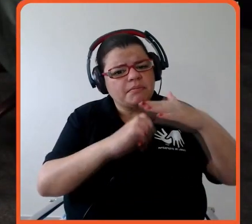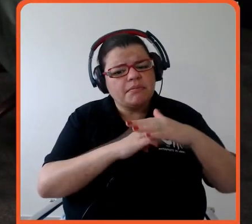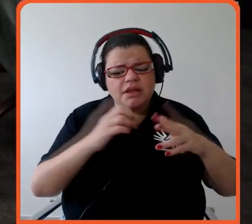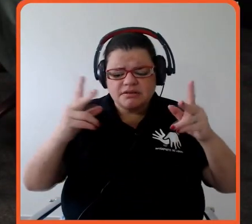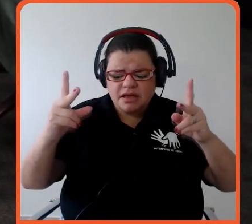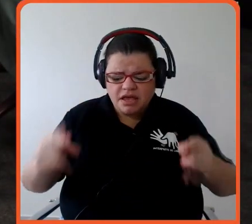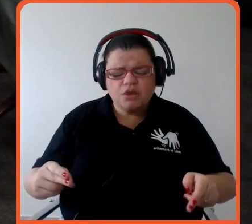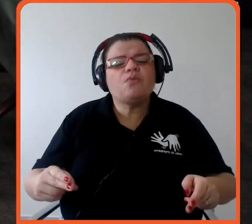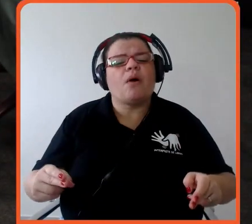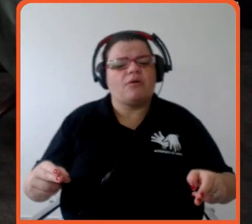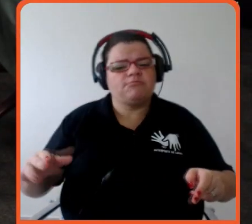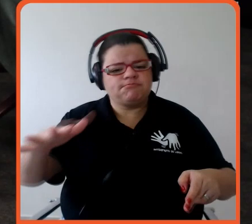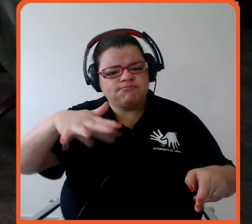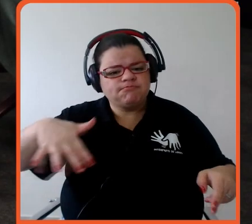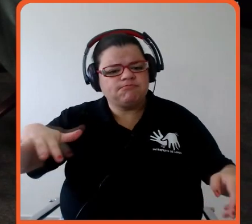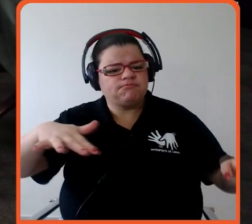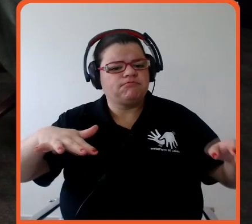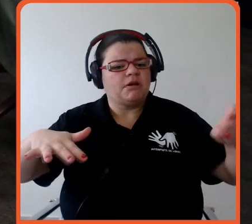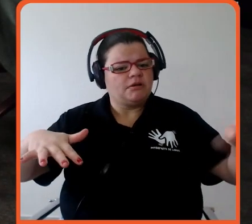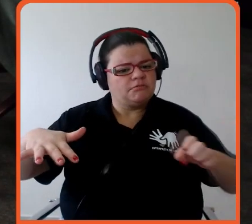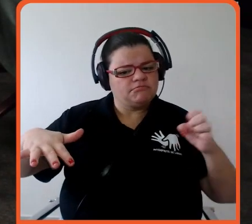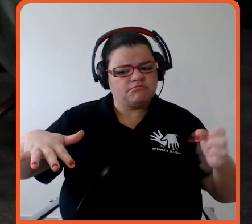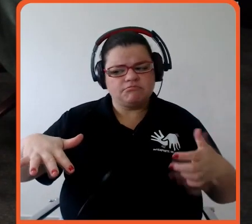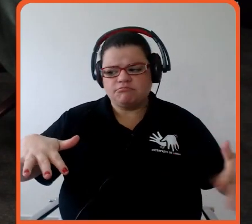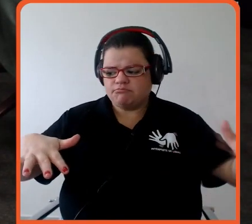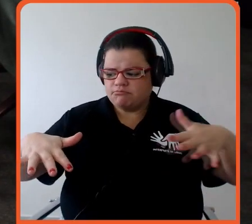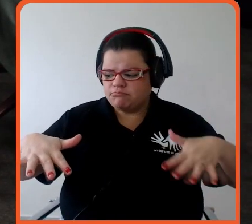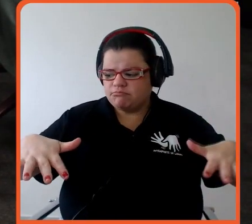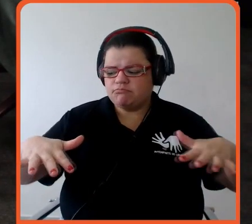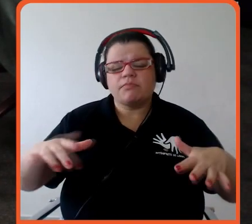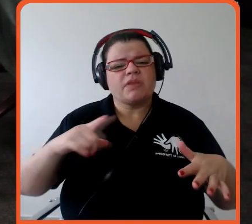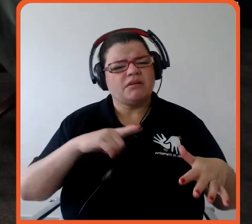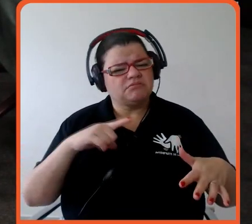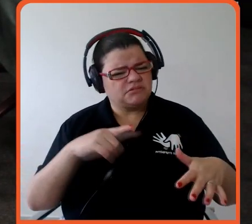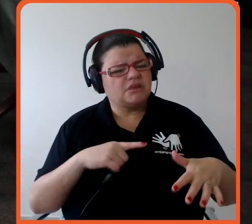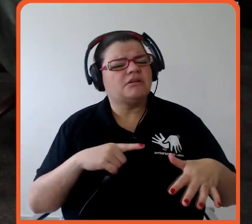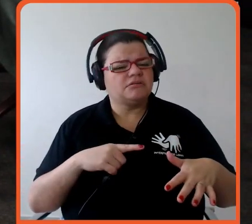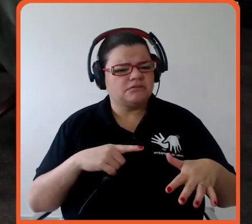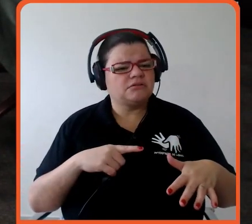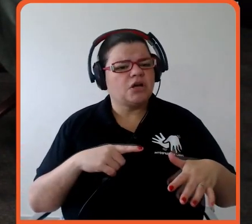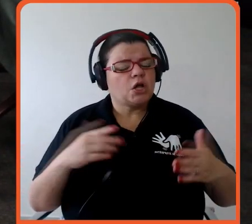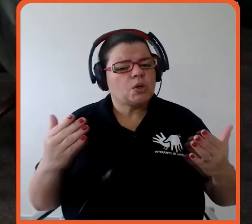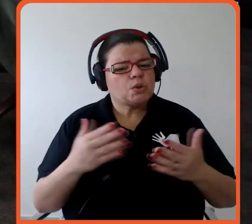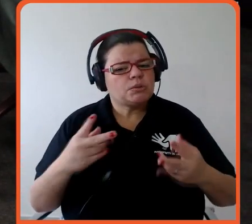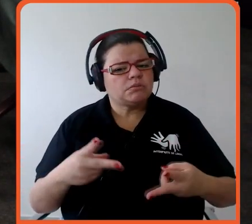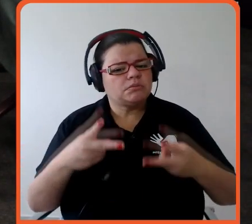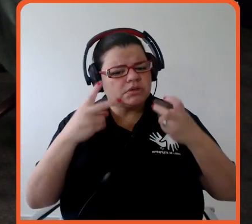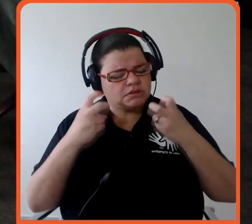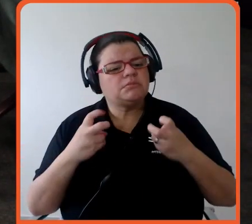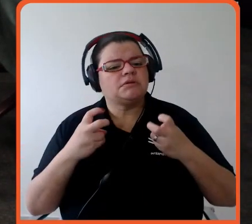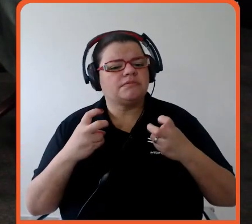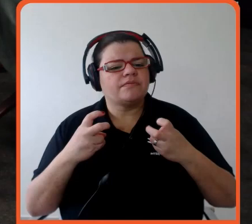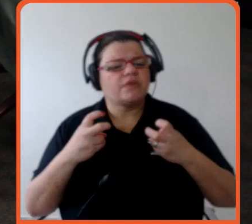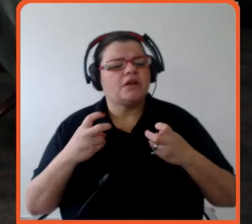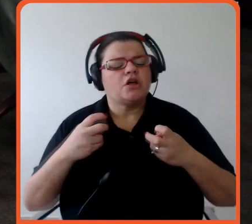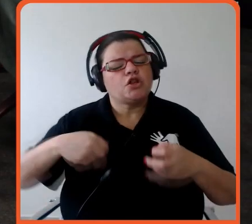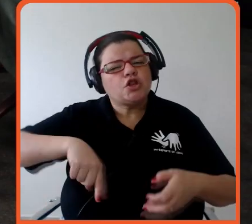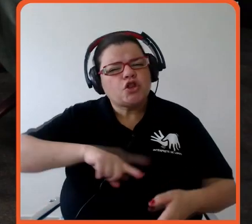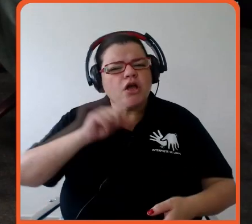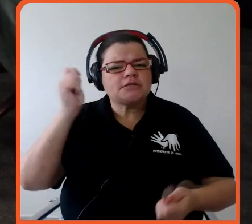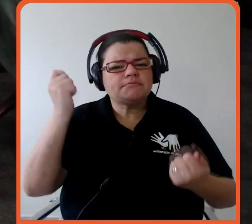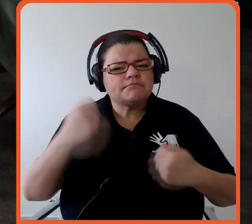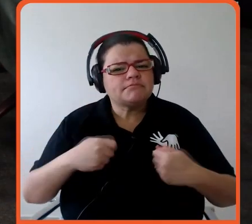narrativa que vai ser vista de uma maneira diferente do que é visto hoje, é só quando a gente conseguir, de fato,